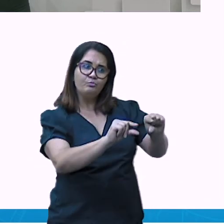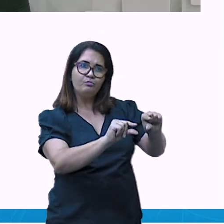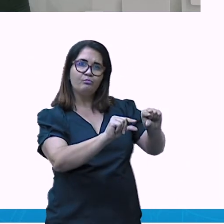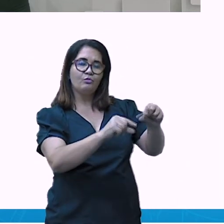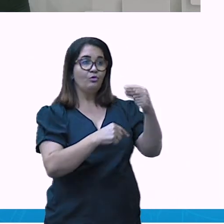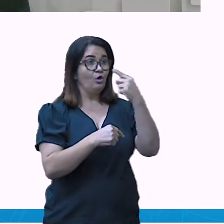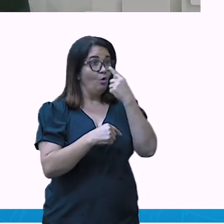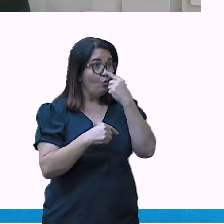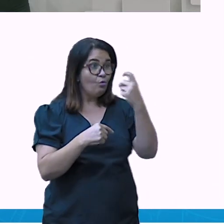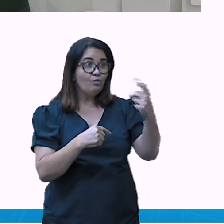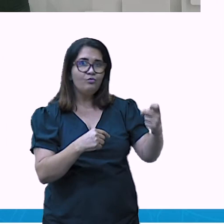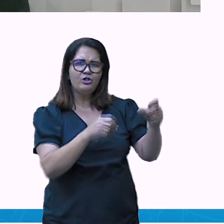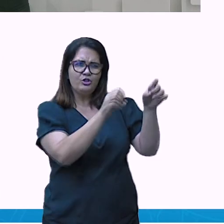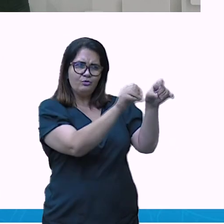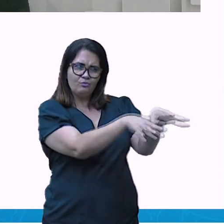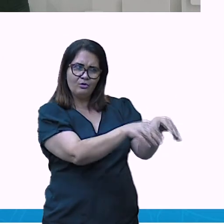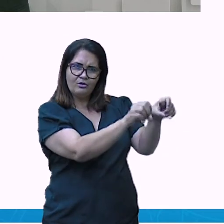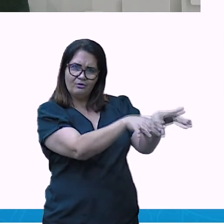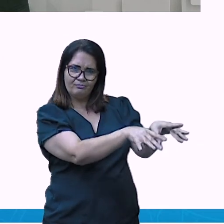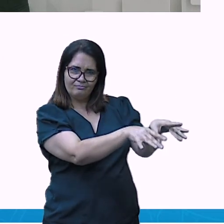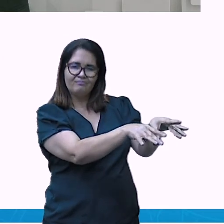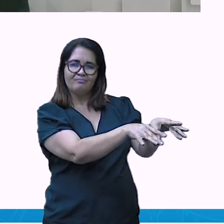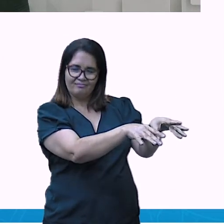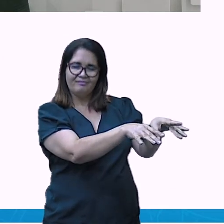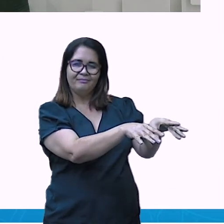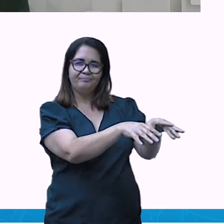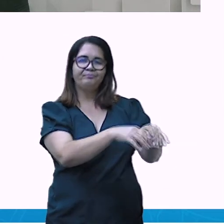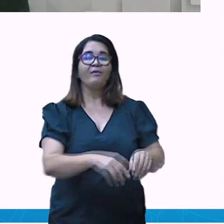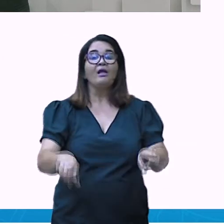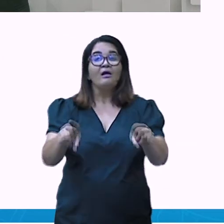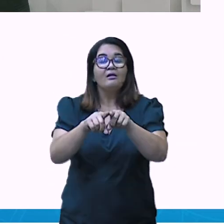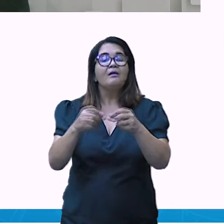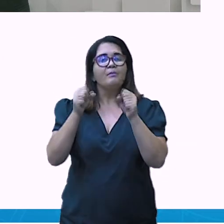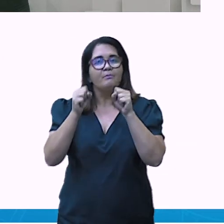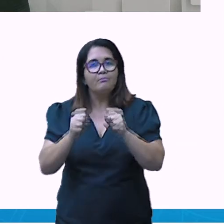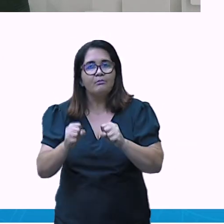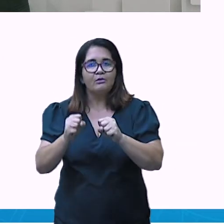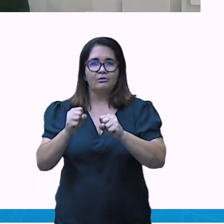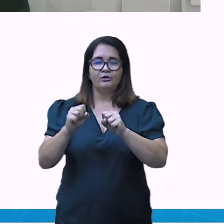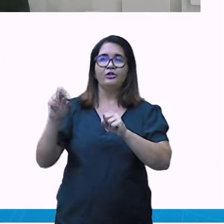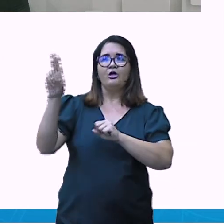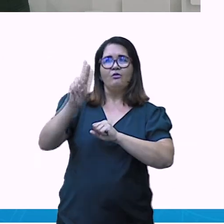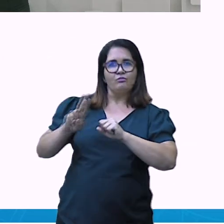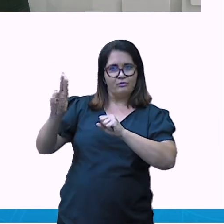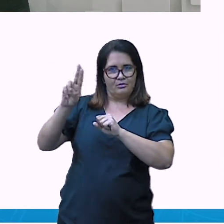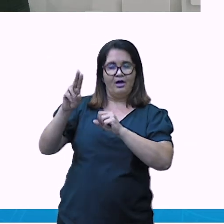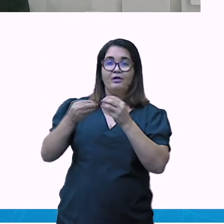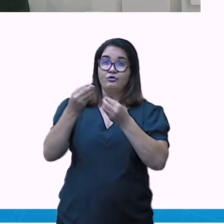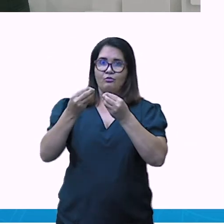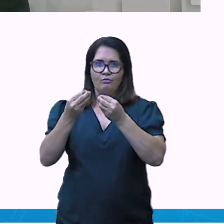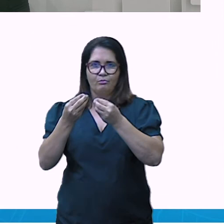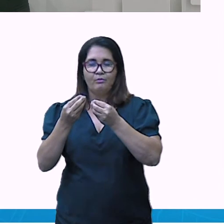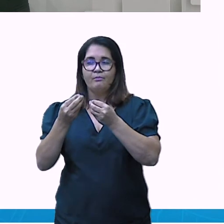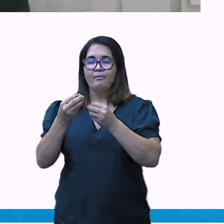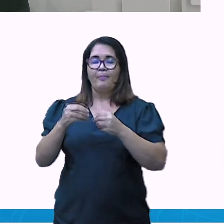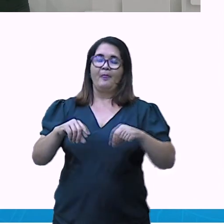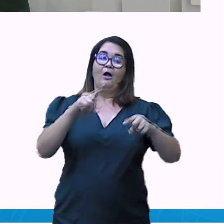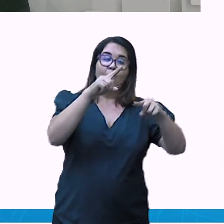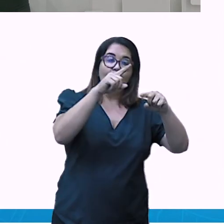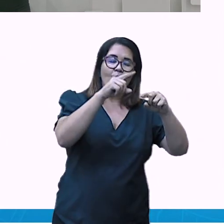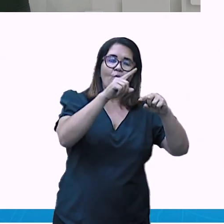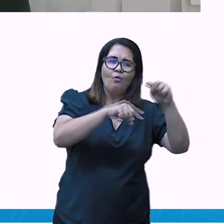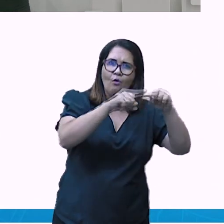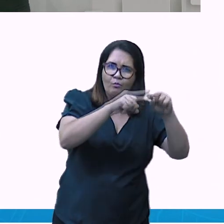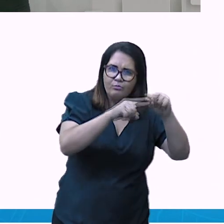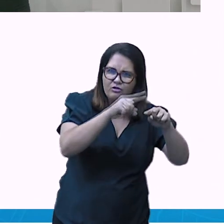a utilização dos nossos recursos naturais. Entre os materiais que podem ser reciclados estão